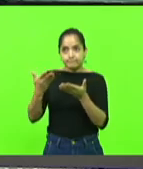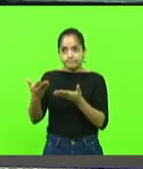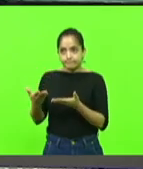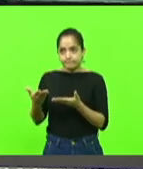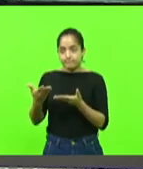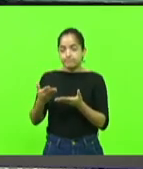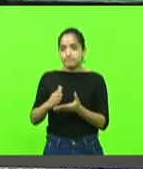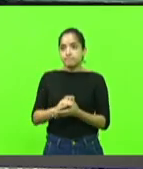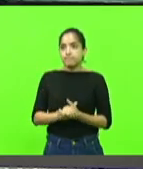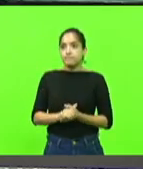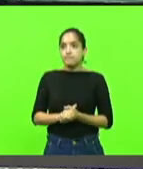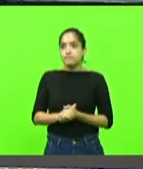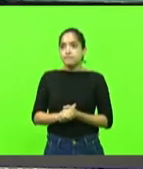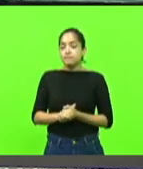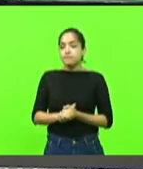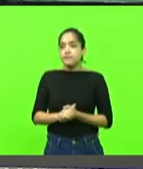casa.